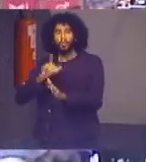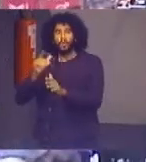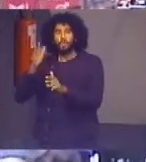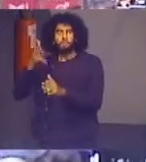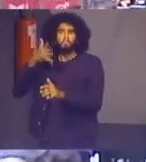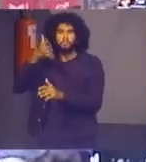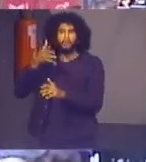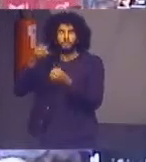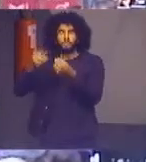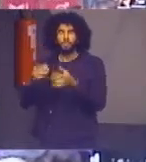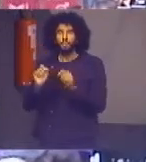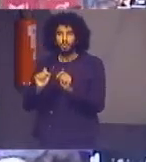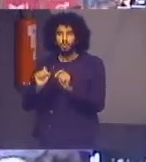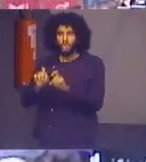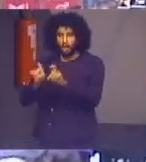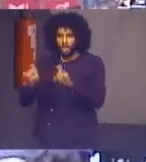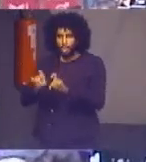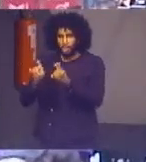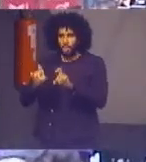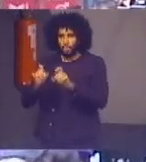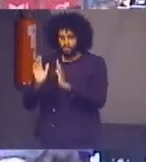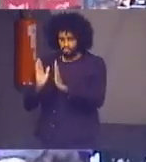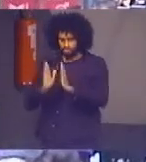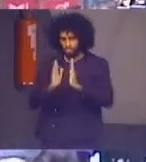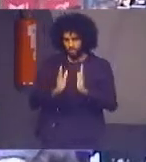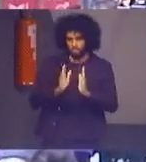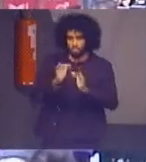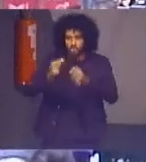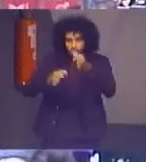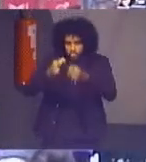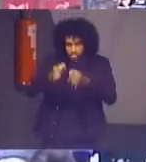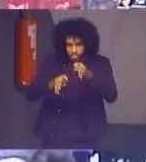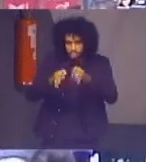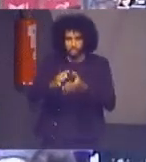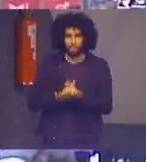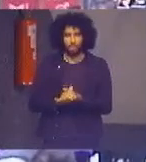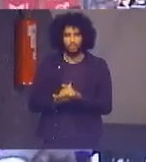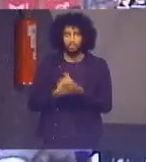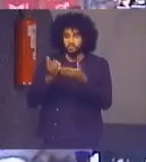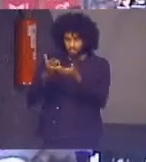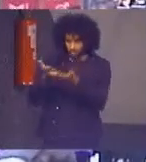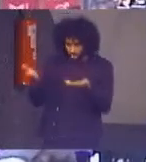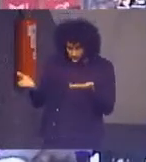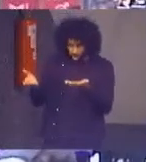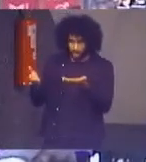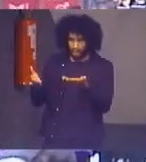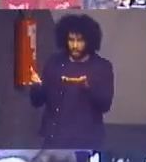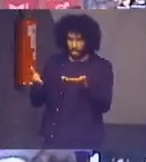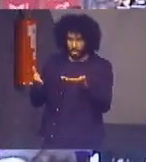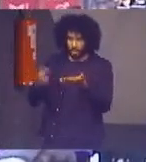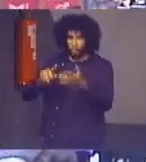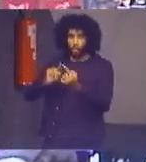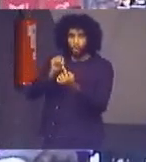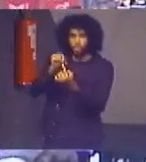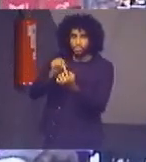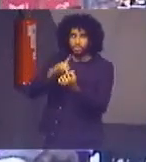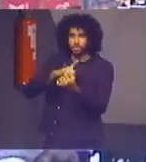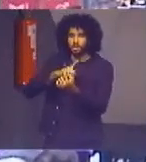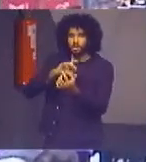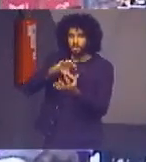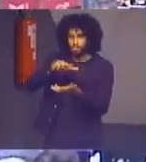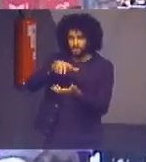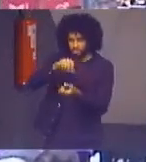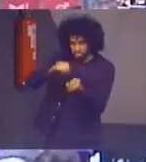digitalização do processo judicial como instrumento de sustentabilidade a ser